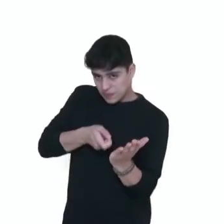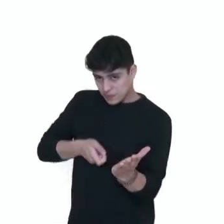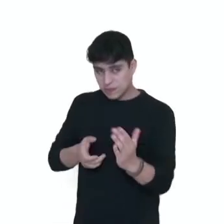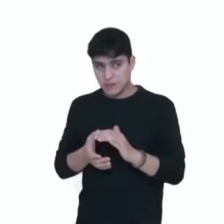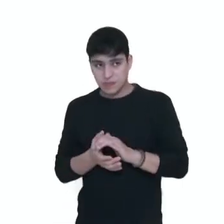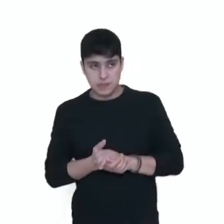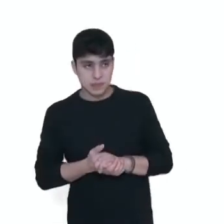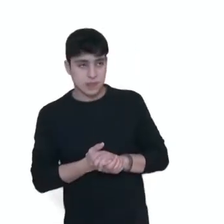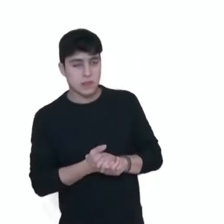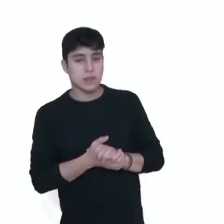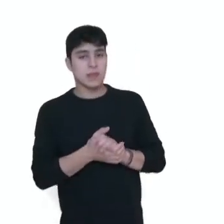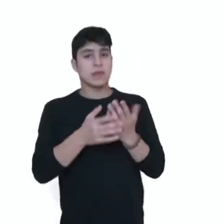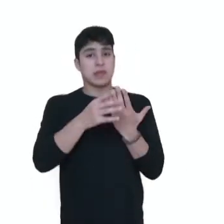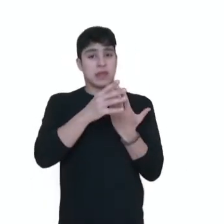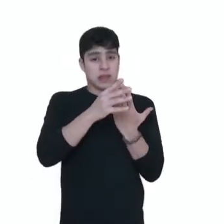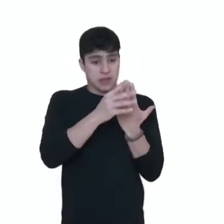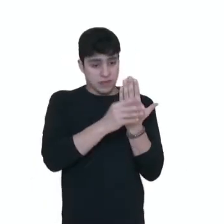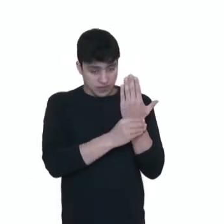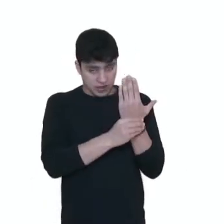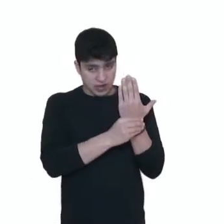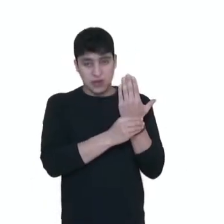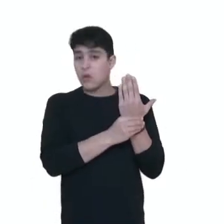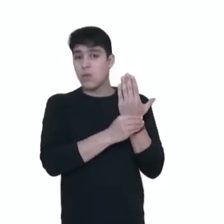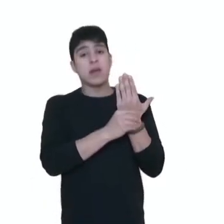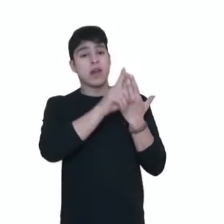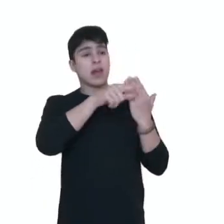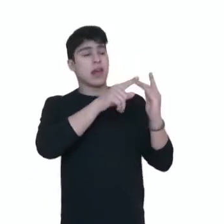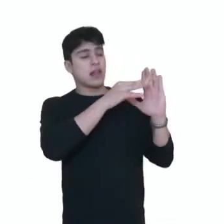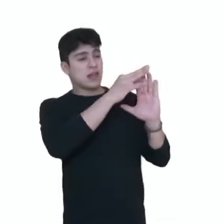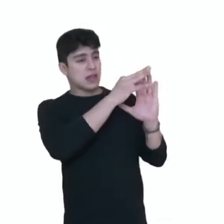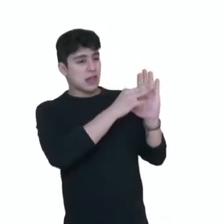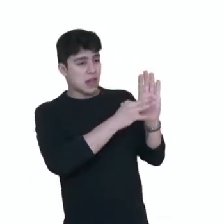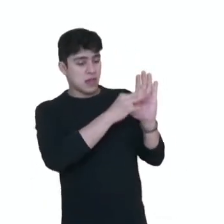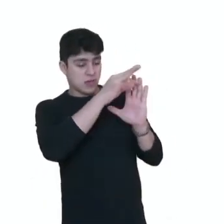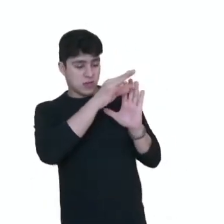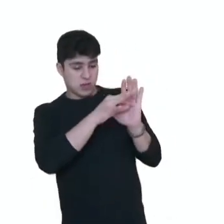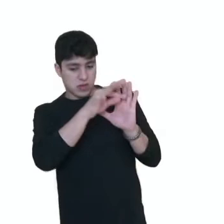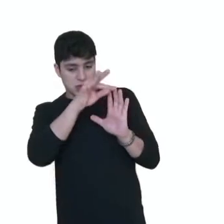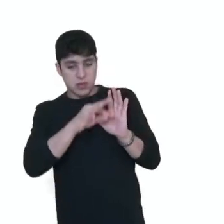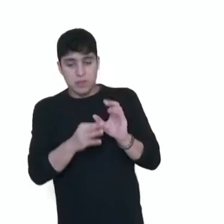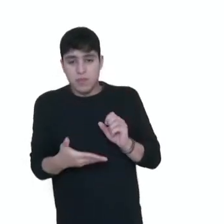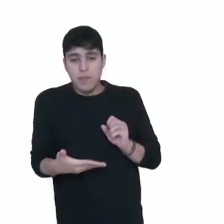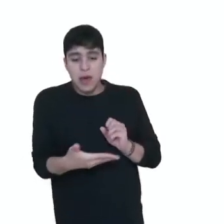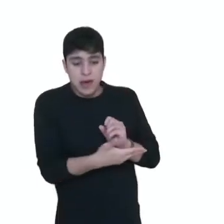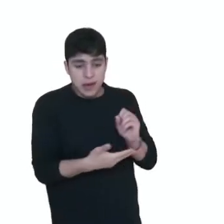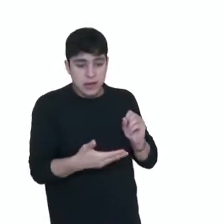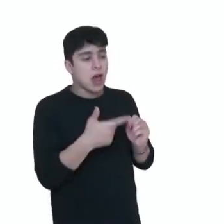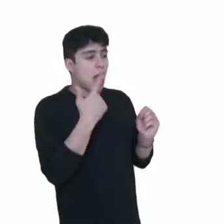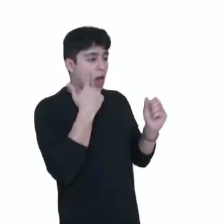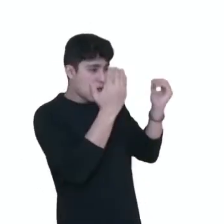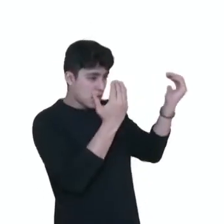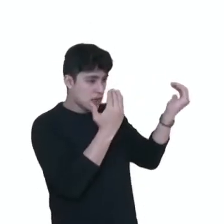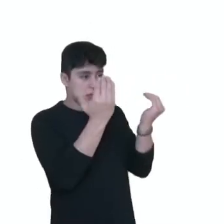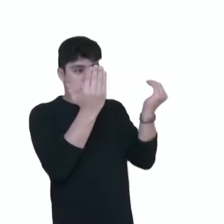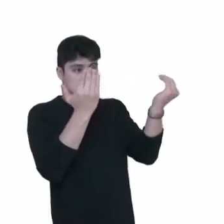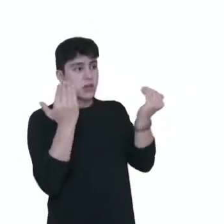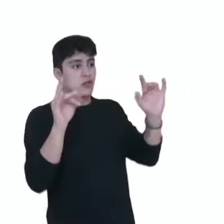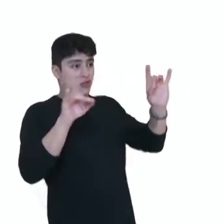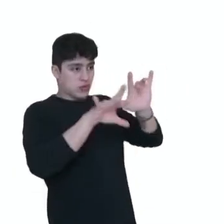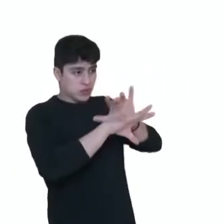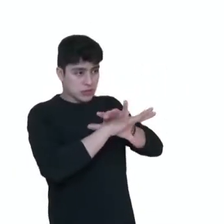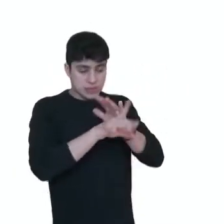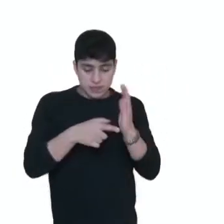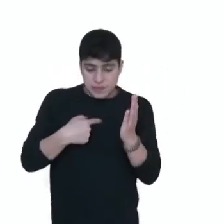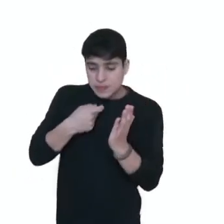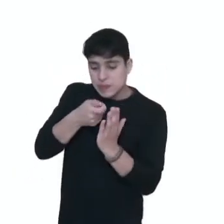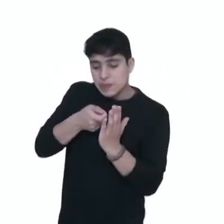tendo como referência os textos de apoio, a gente sugere que vocês planejem aí o conto, a elaboração do texto de vocês, que vai ser um